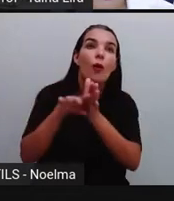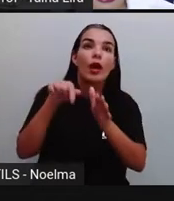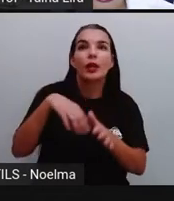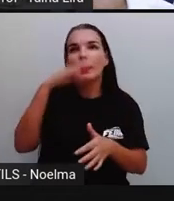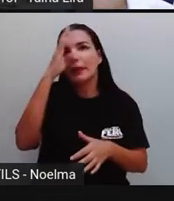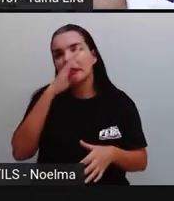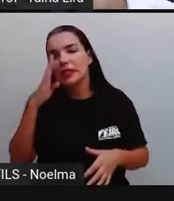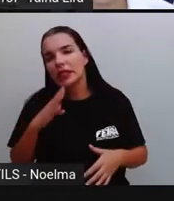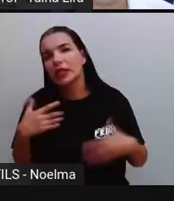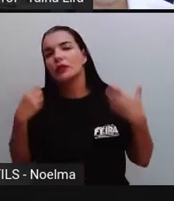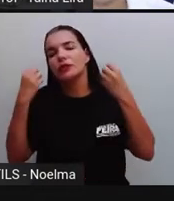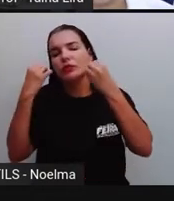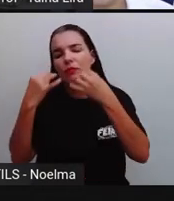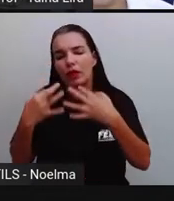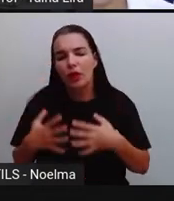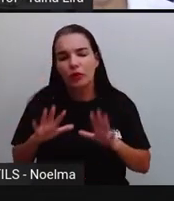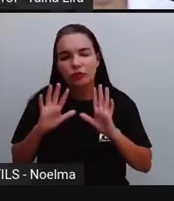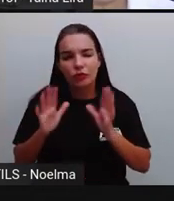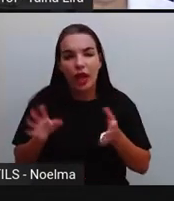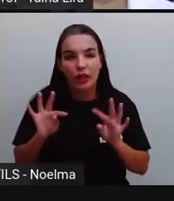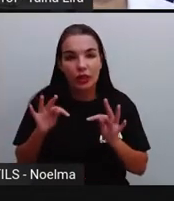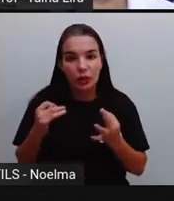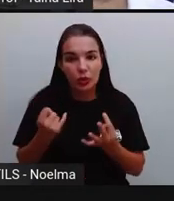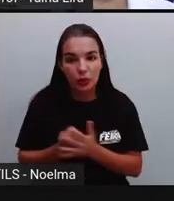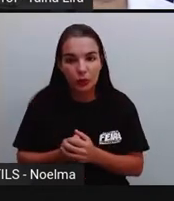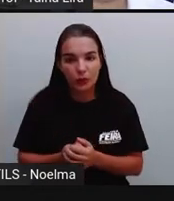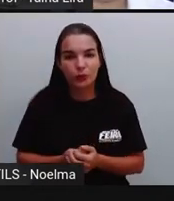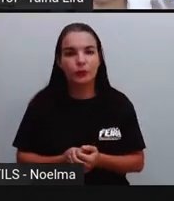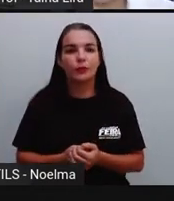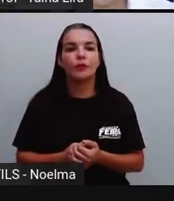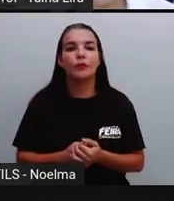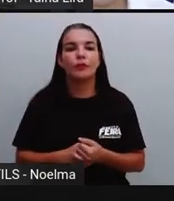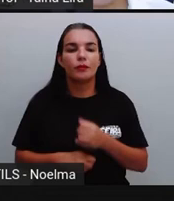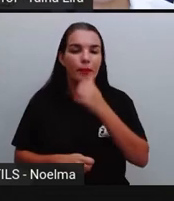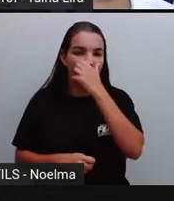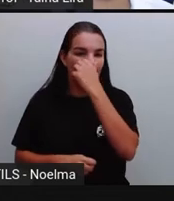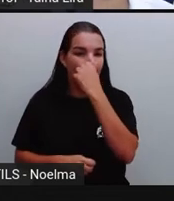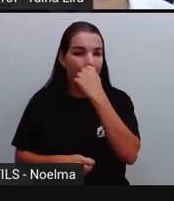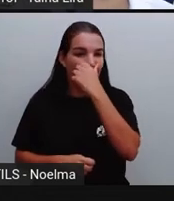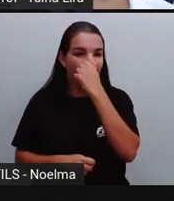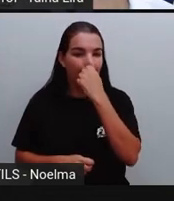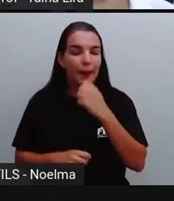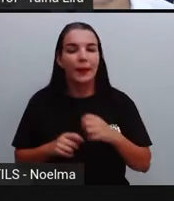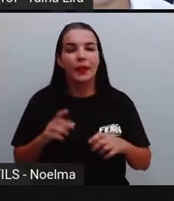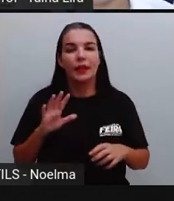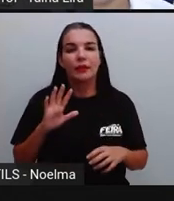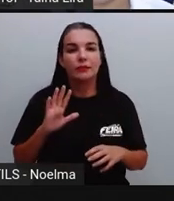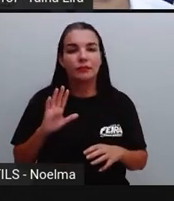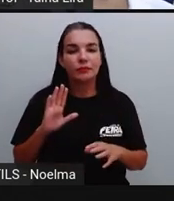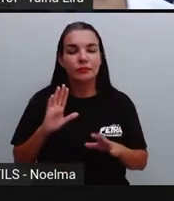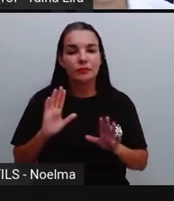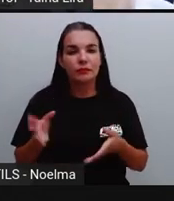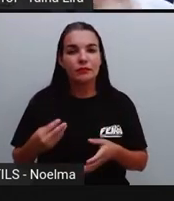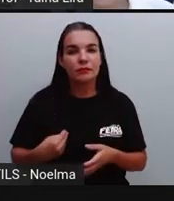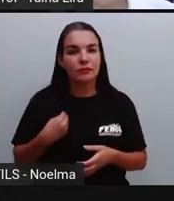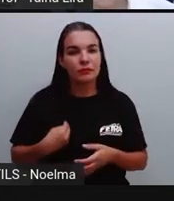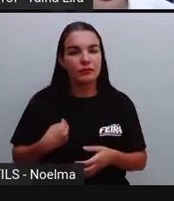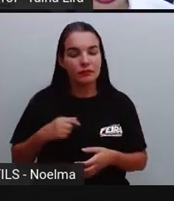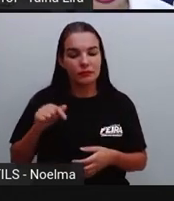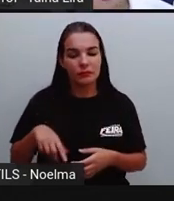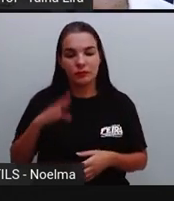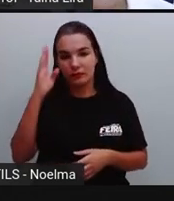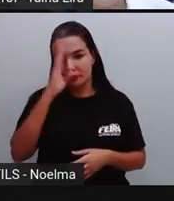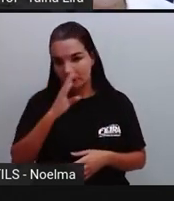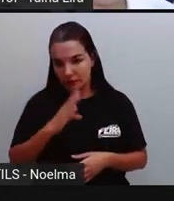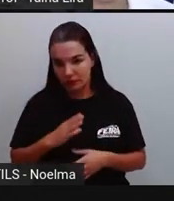Brasil, né, a escola não, quando ela, a sua existência, né, não foi aqui no Brasil, mas ela chegou